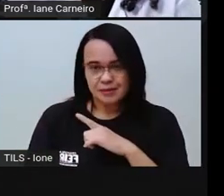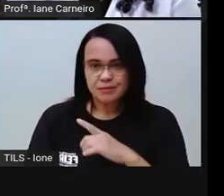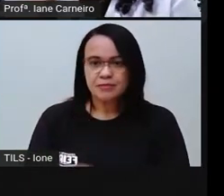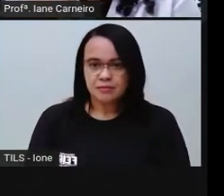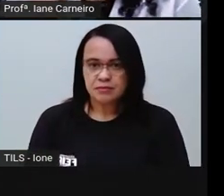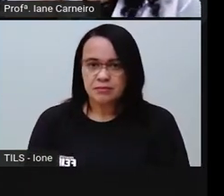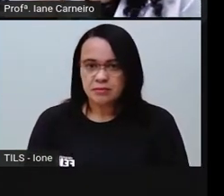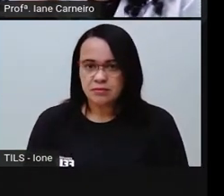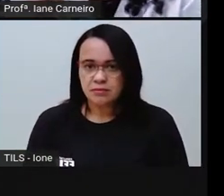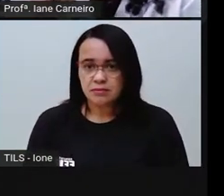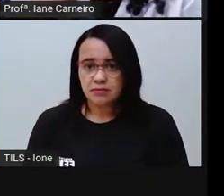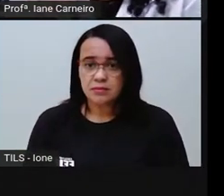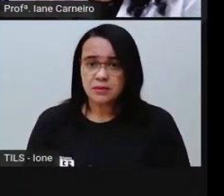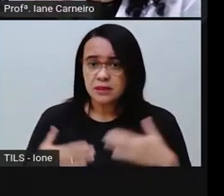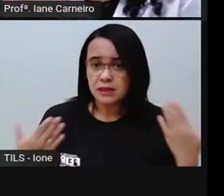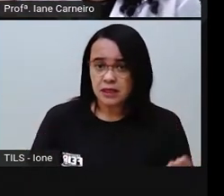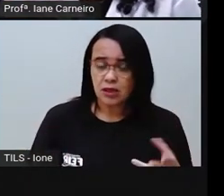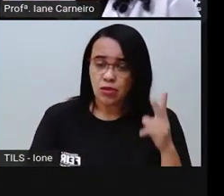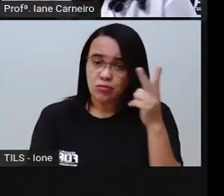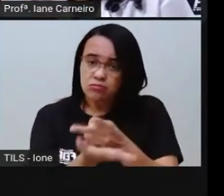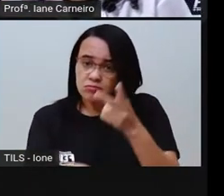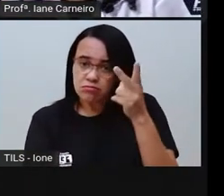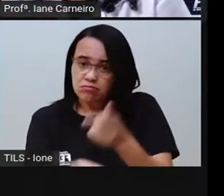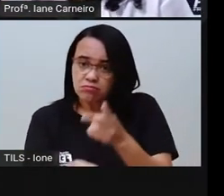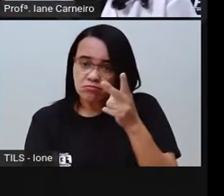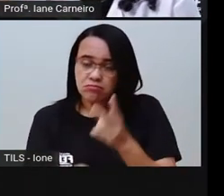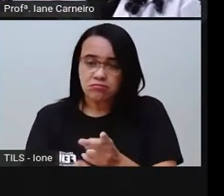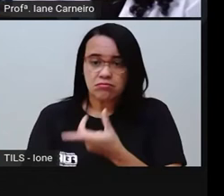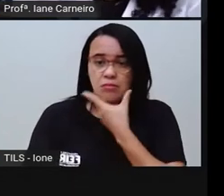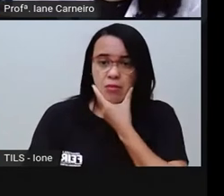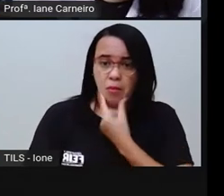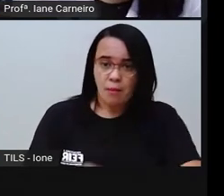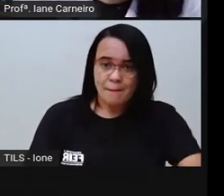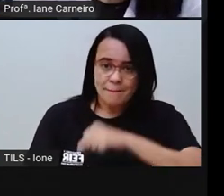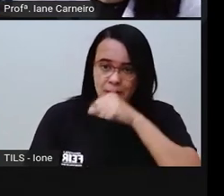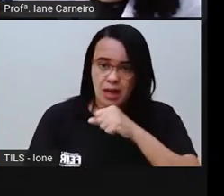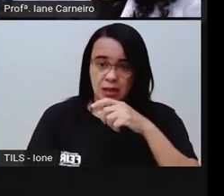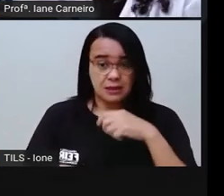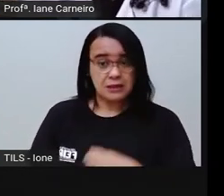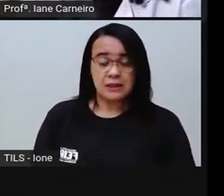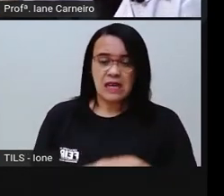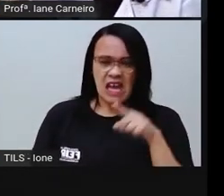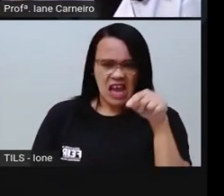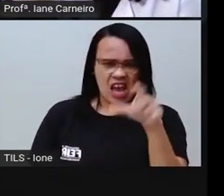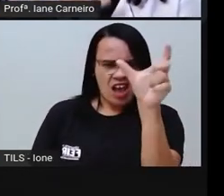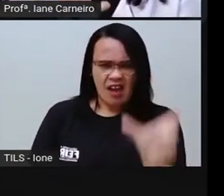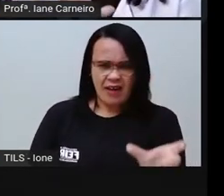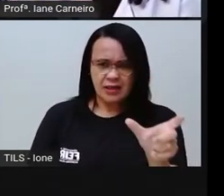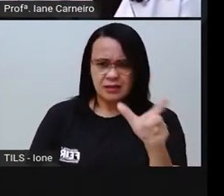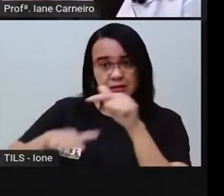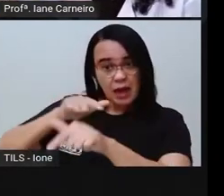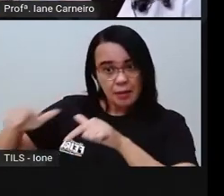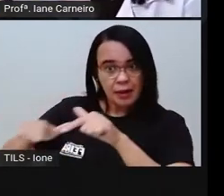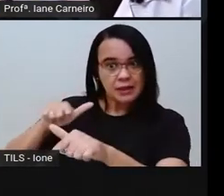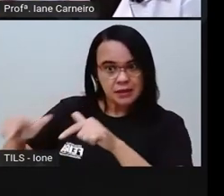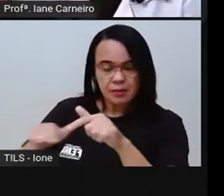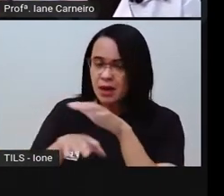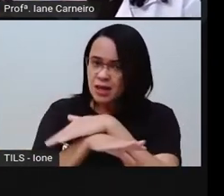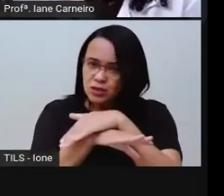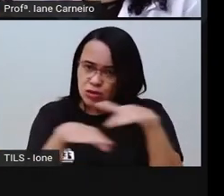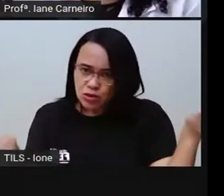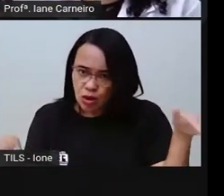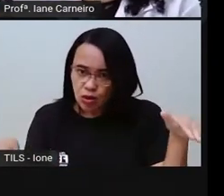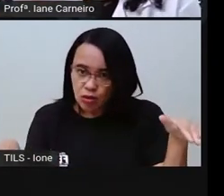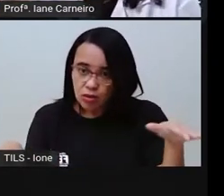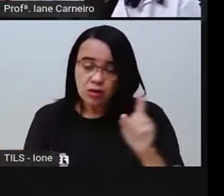E aí, ó, é sempre o pai. Quem trabalha fora e traz dinheiro para a família, a Pró já deu spoiler, né? Que não, nem